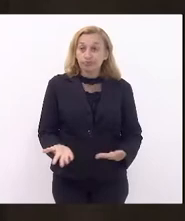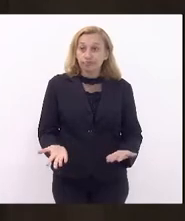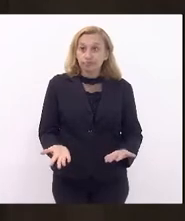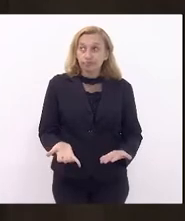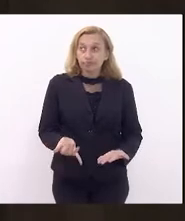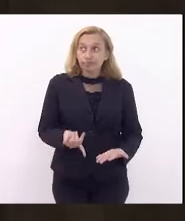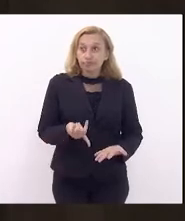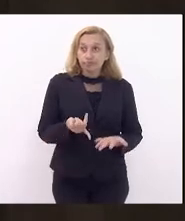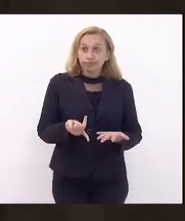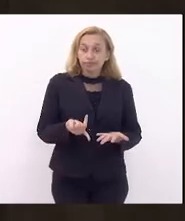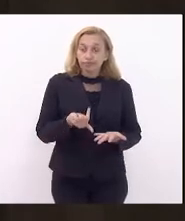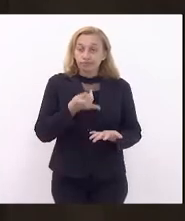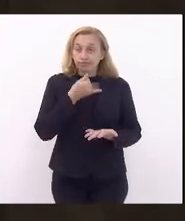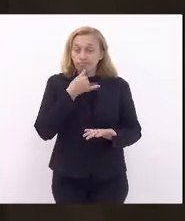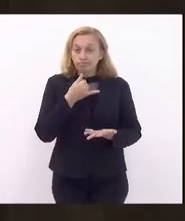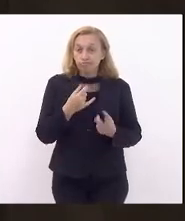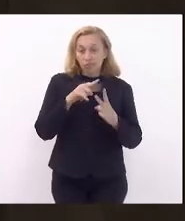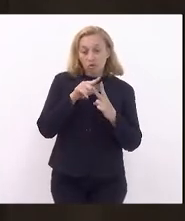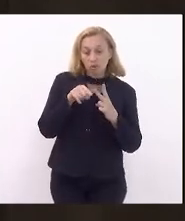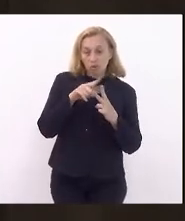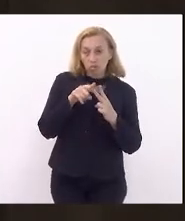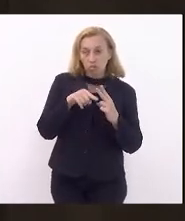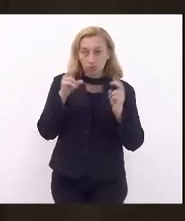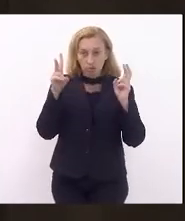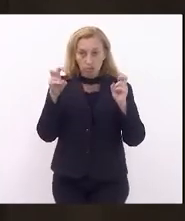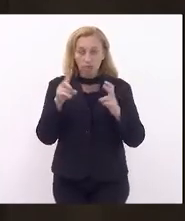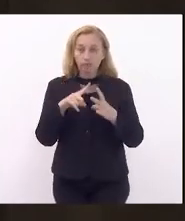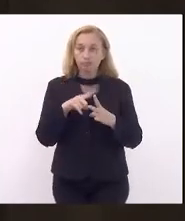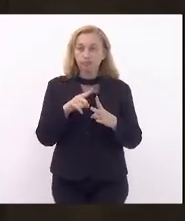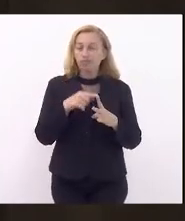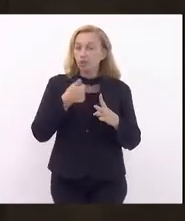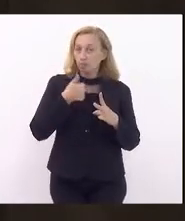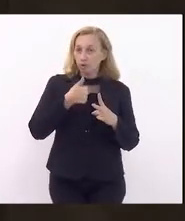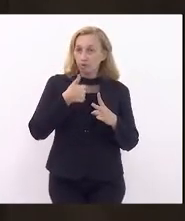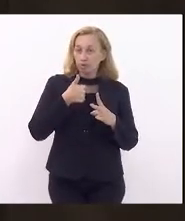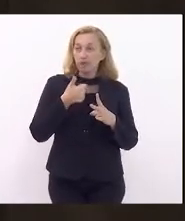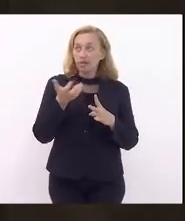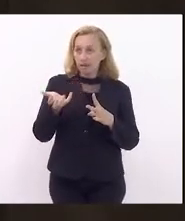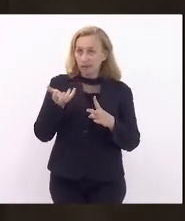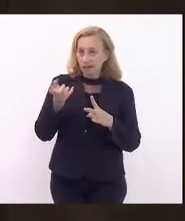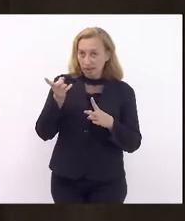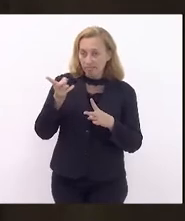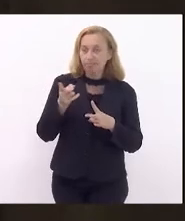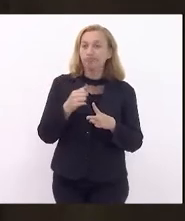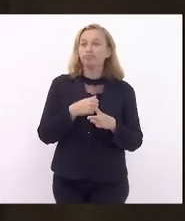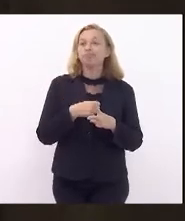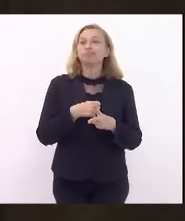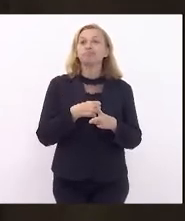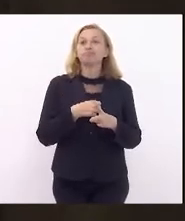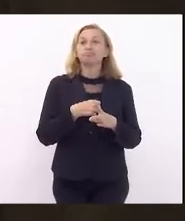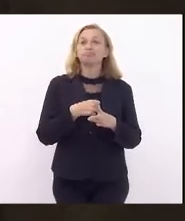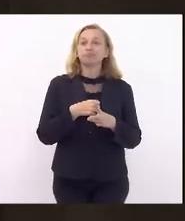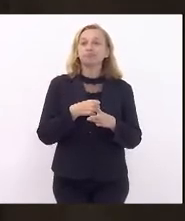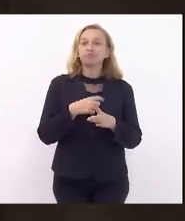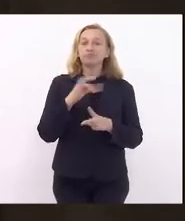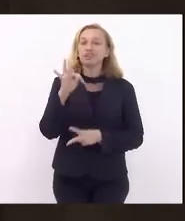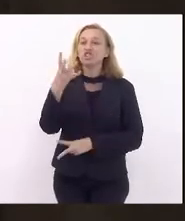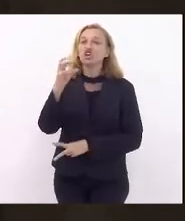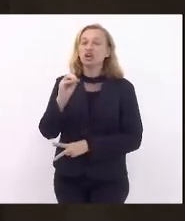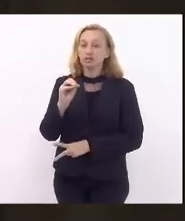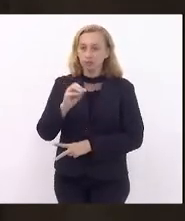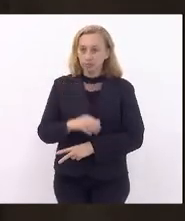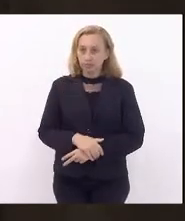presidente, porque se respaldou em dois quesitos. O primeiro, que ele quer que o triênio,